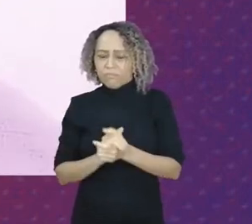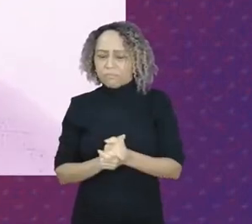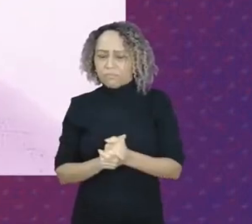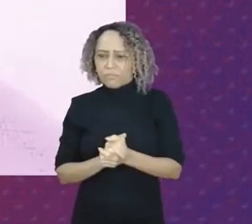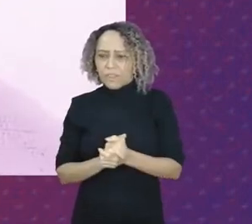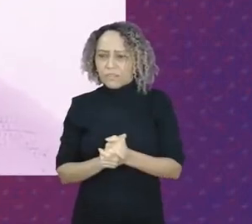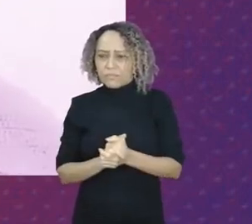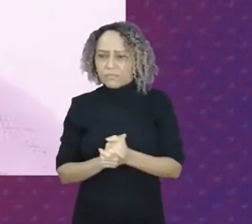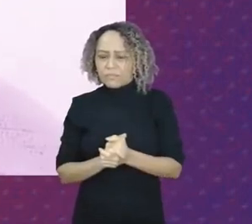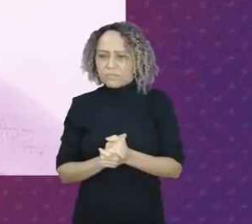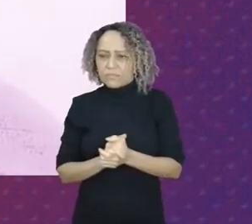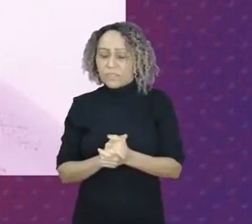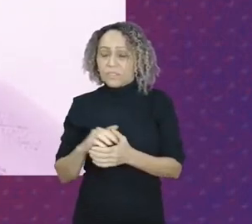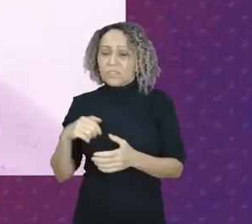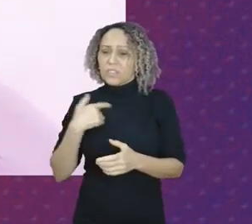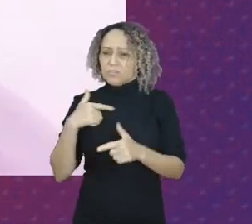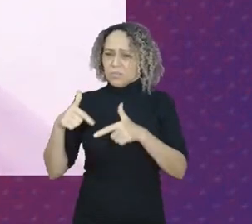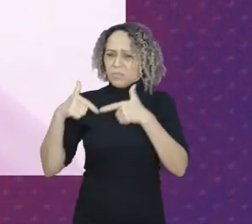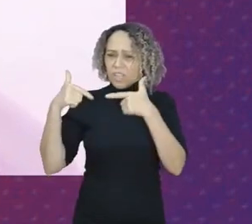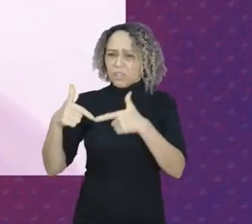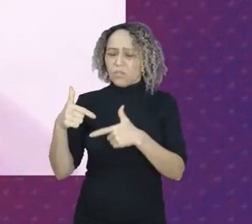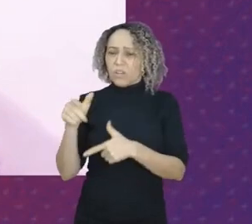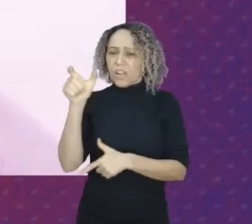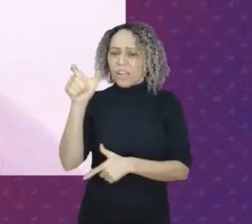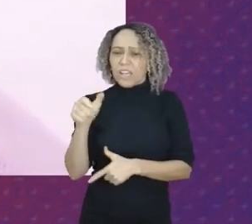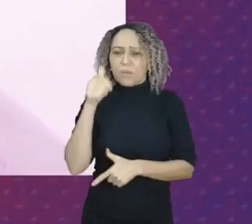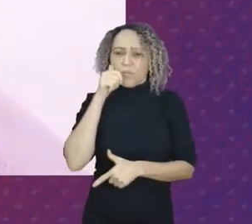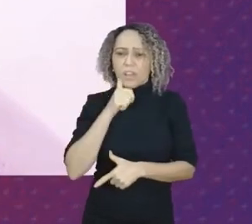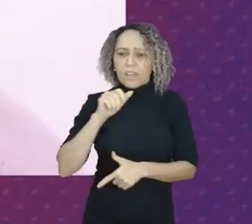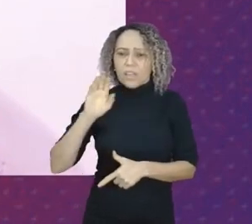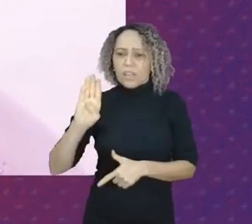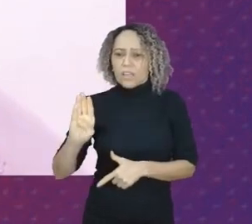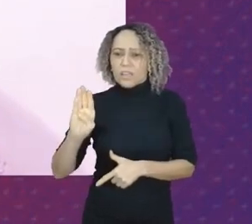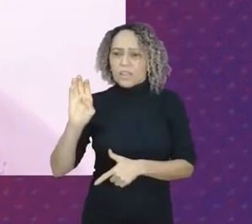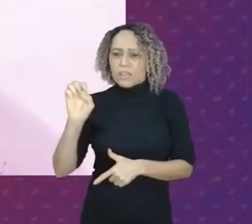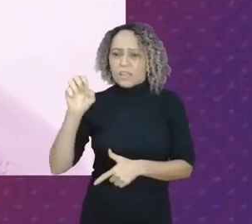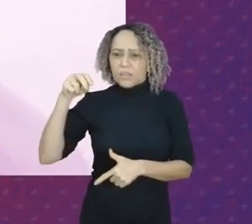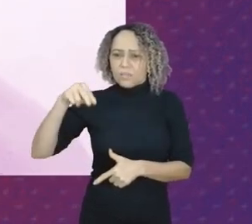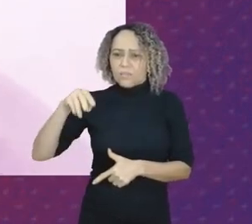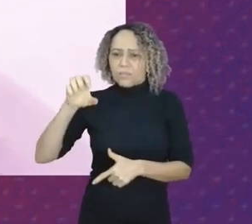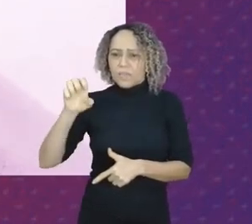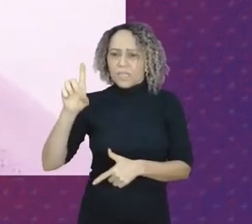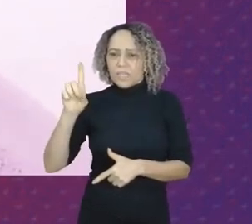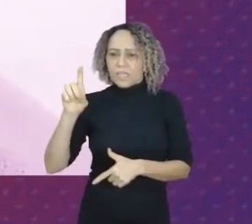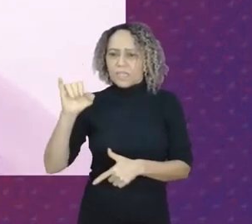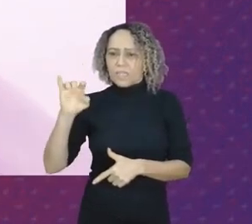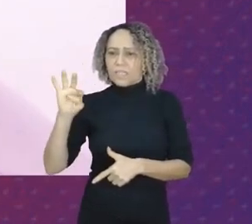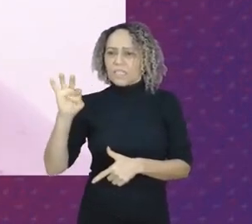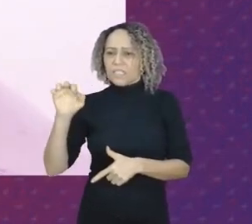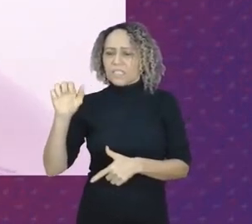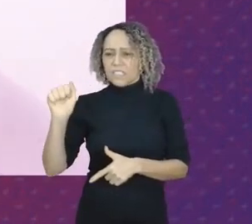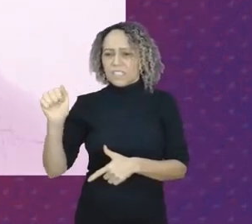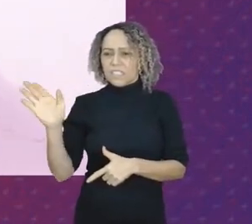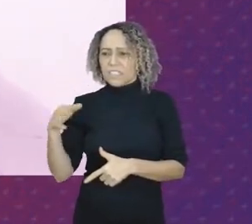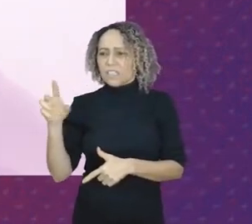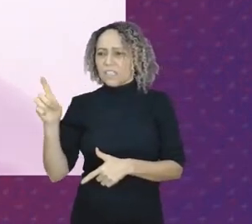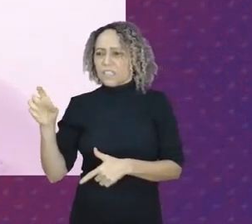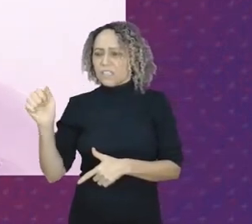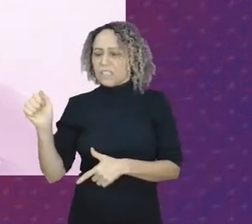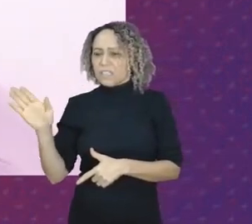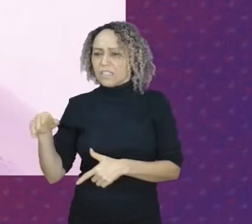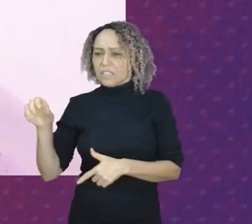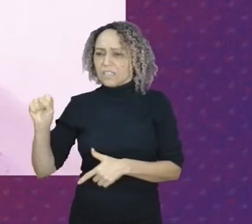negra, guerreira, Benedita da Silva. Esse é o nosso exemplo também